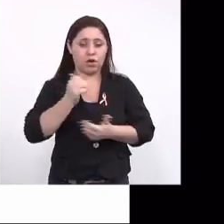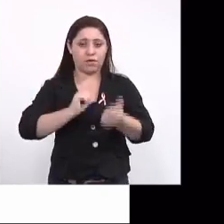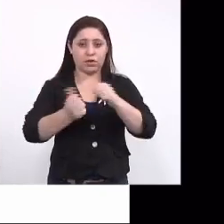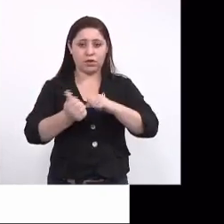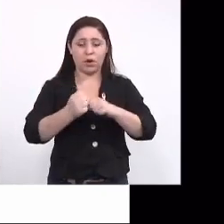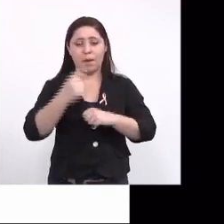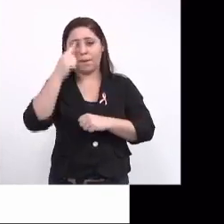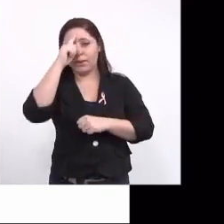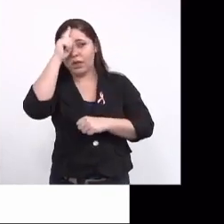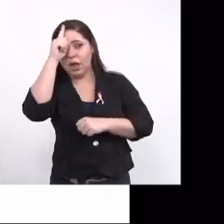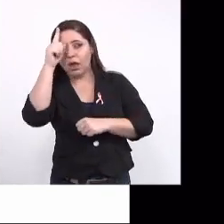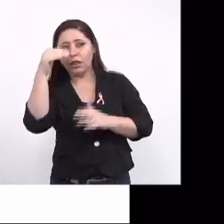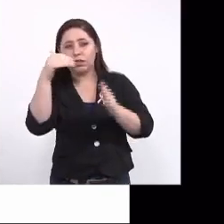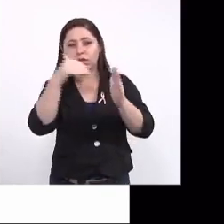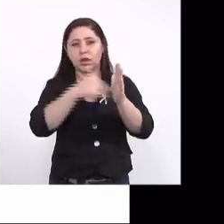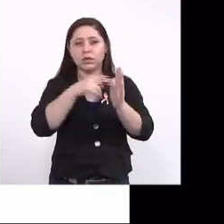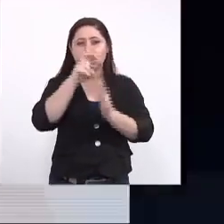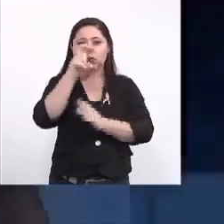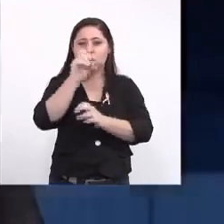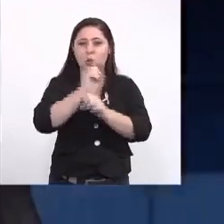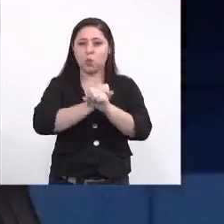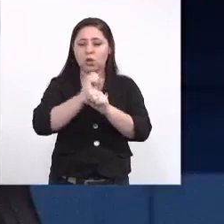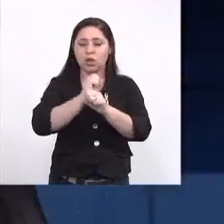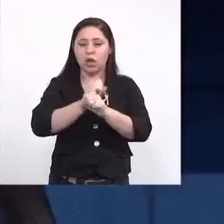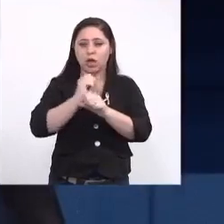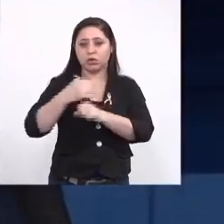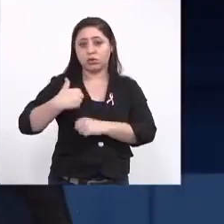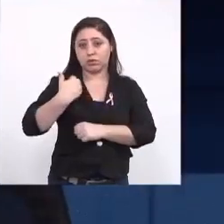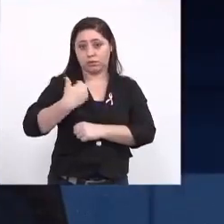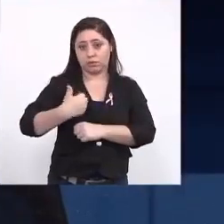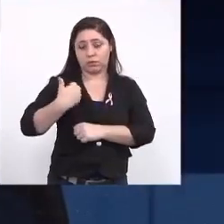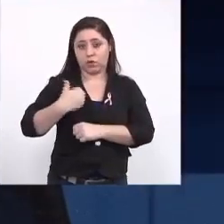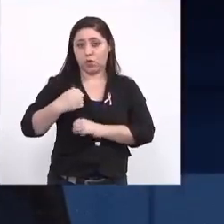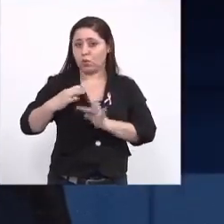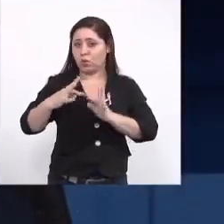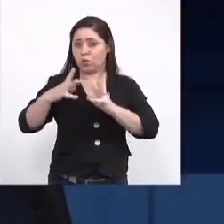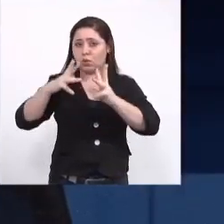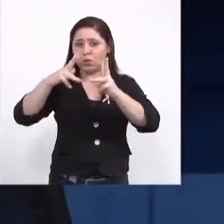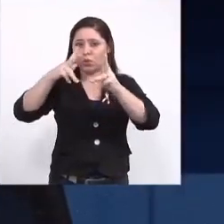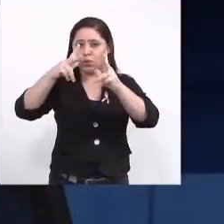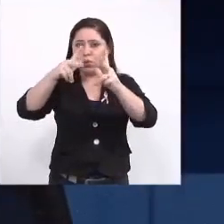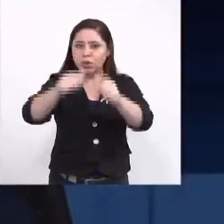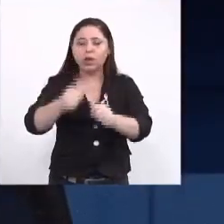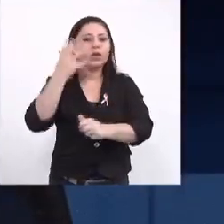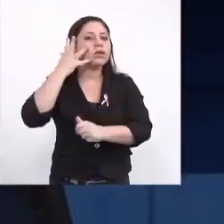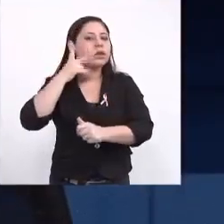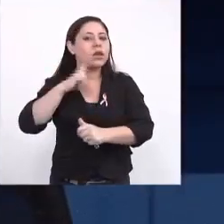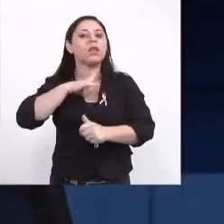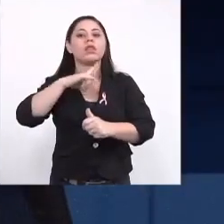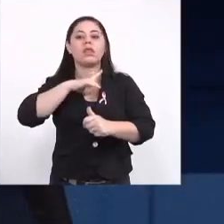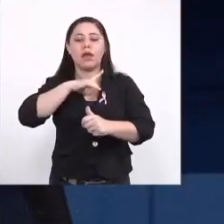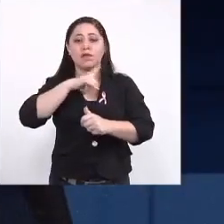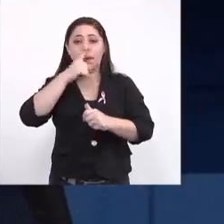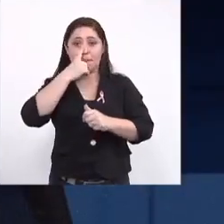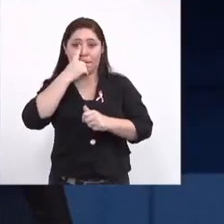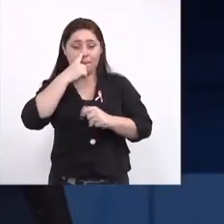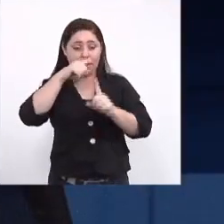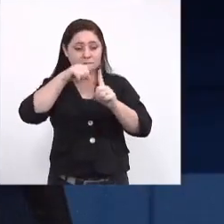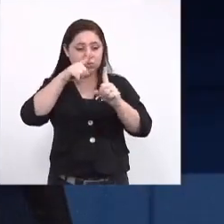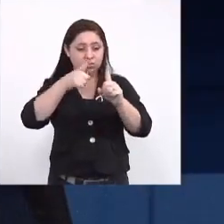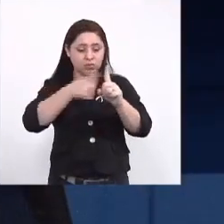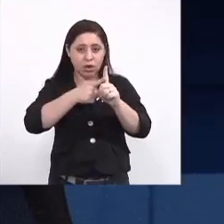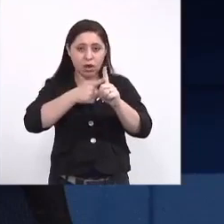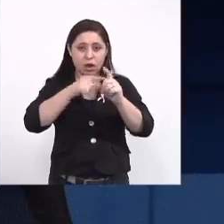então a ideia é que até os 5 anos de idade, toda criança filho de gestante que teve infecção pelo Zika entre